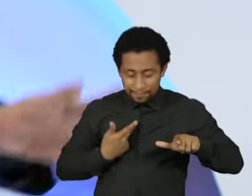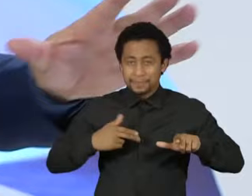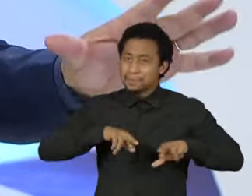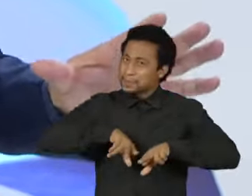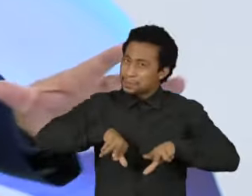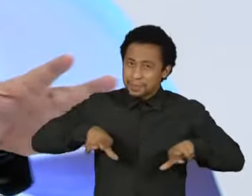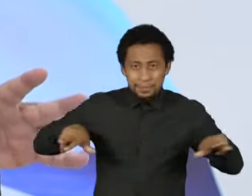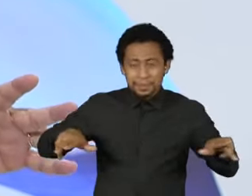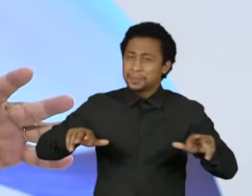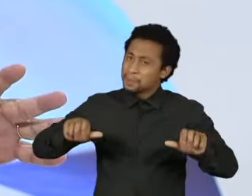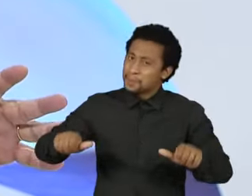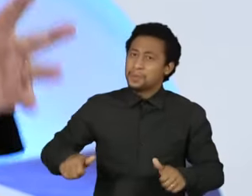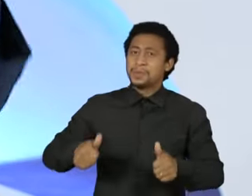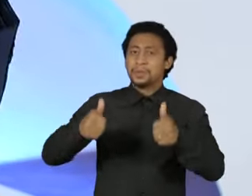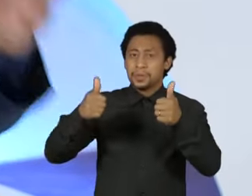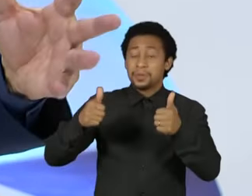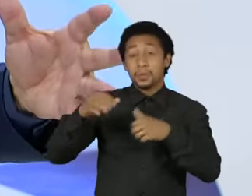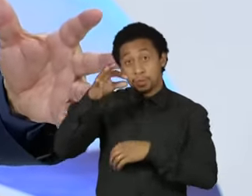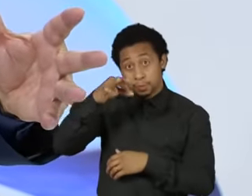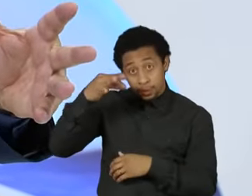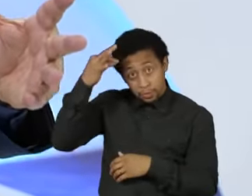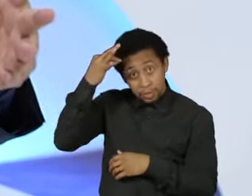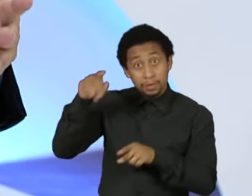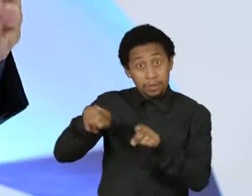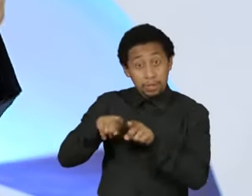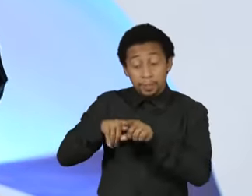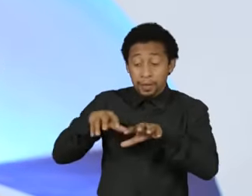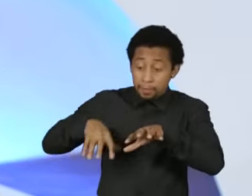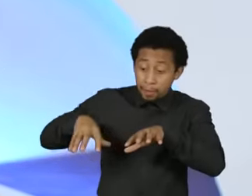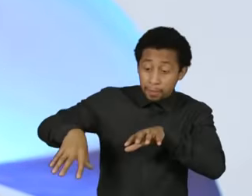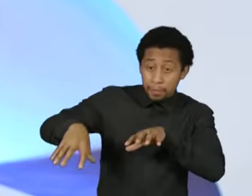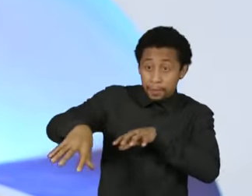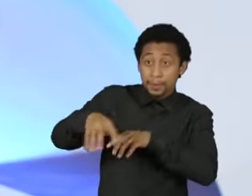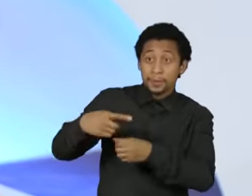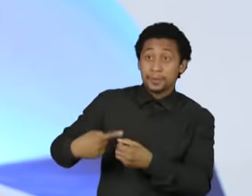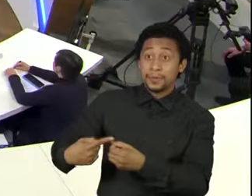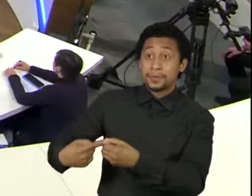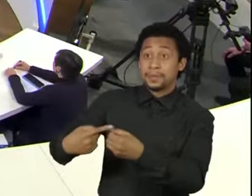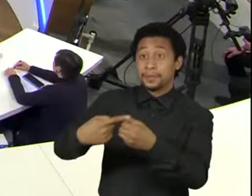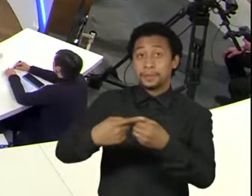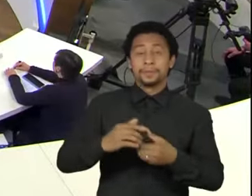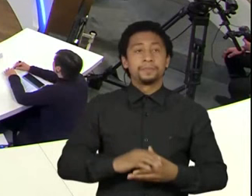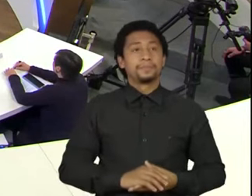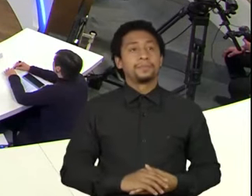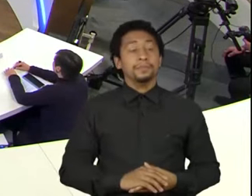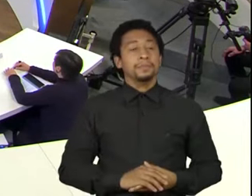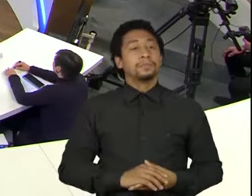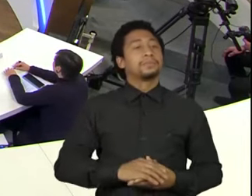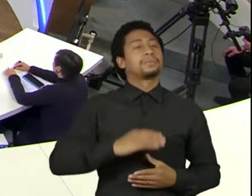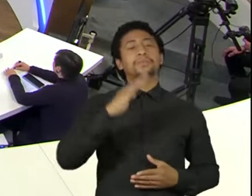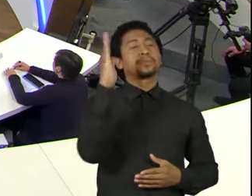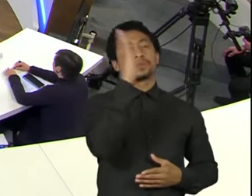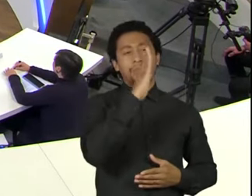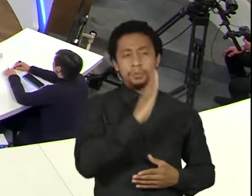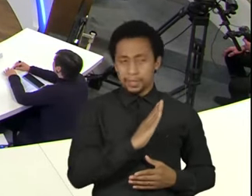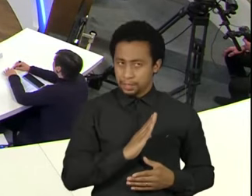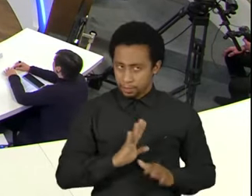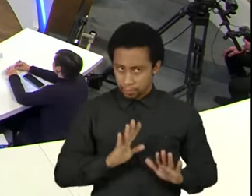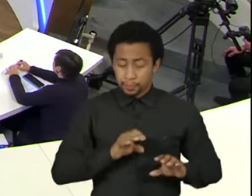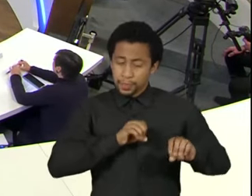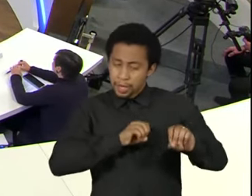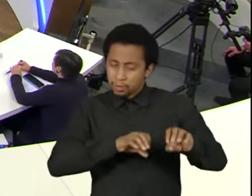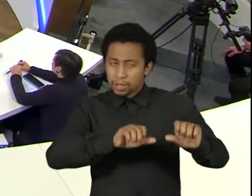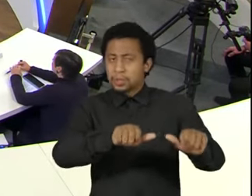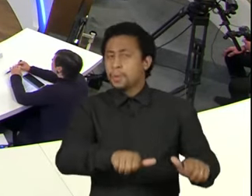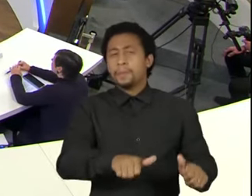Estado do Espírito Santo. Levamos para o interior, em consórcios municipais. Governador, na educação nacional, o que fazer para focalizar esse